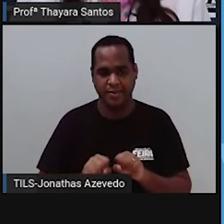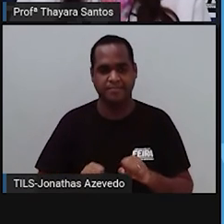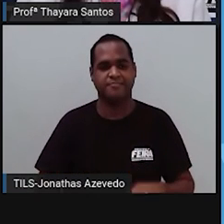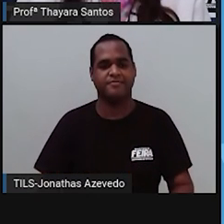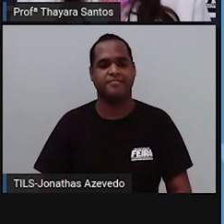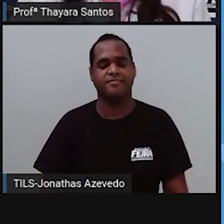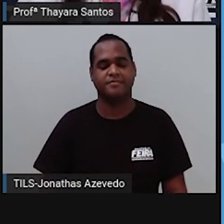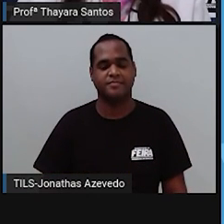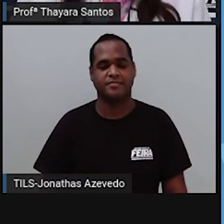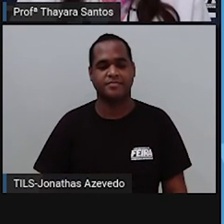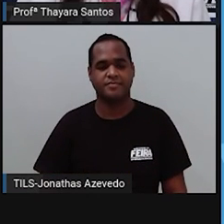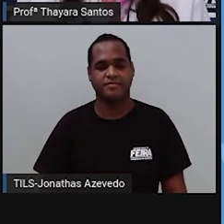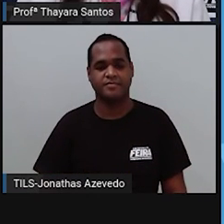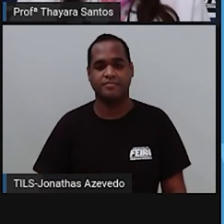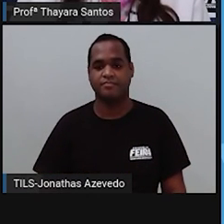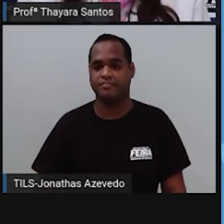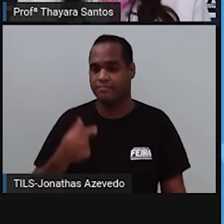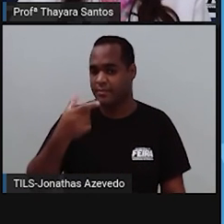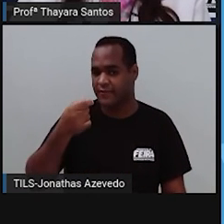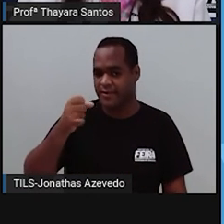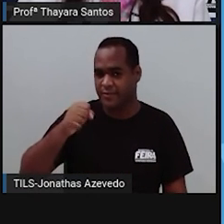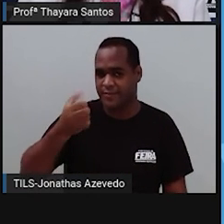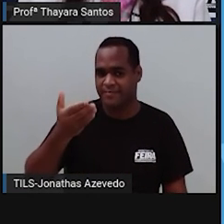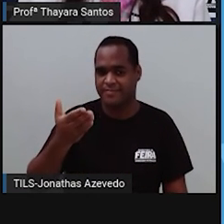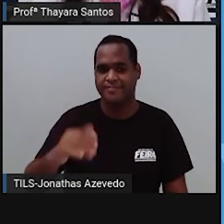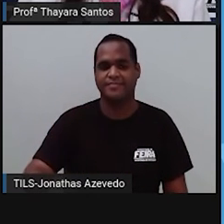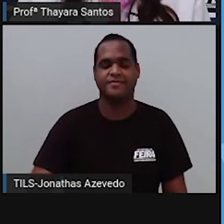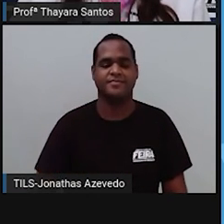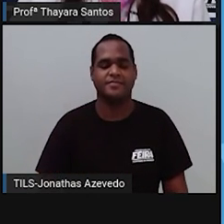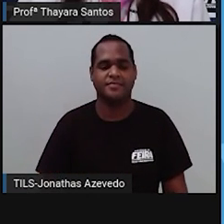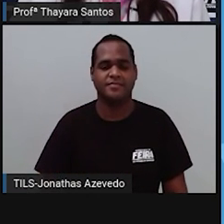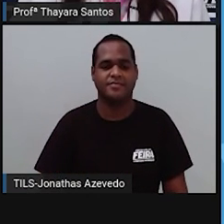sistemas. 20 segundos para vocês.